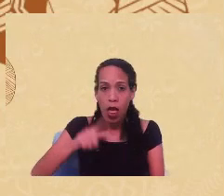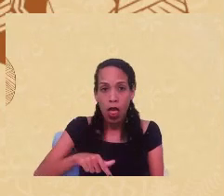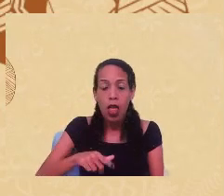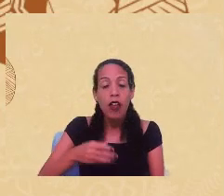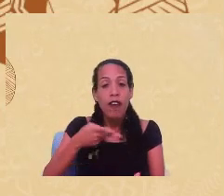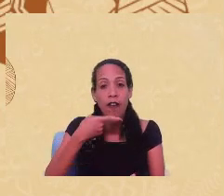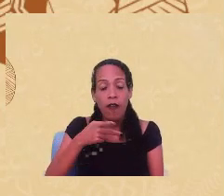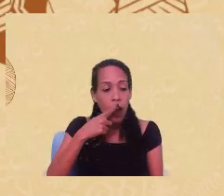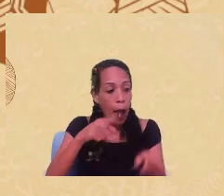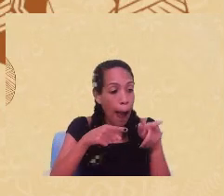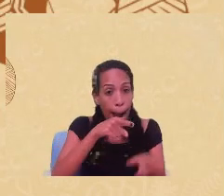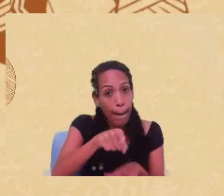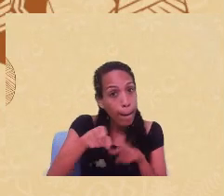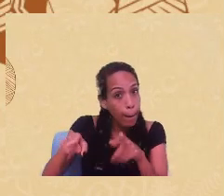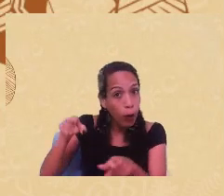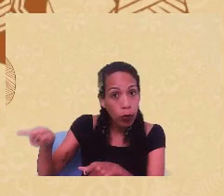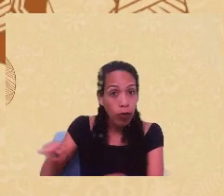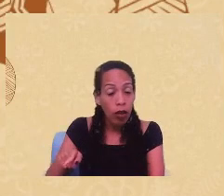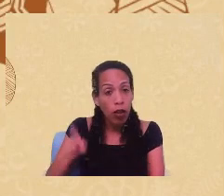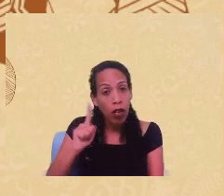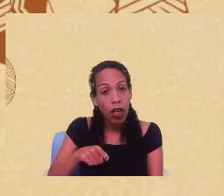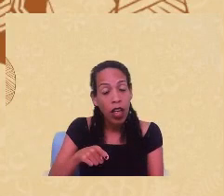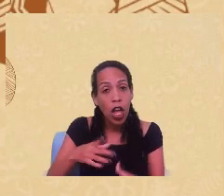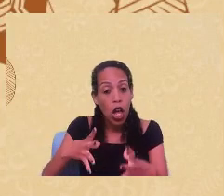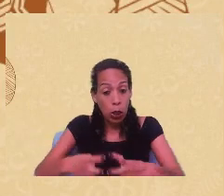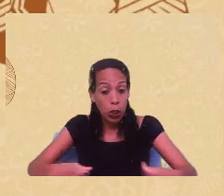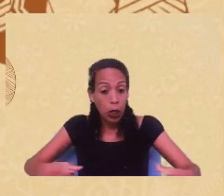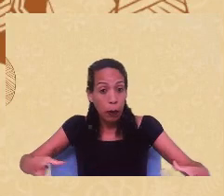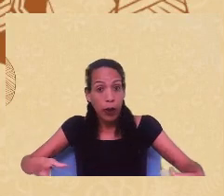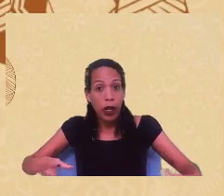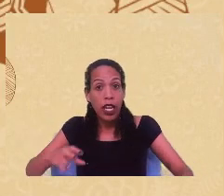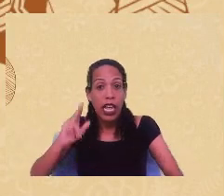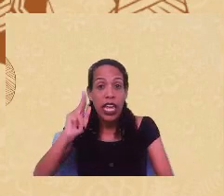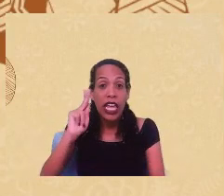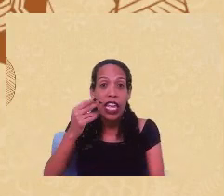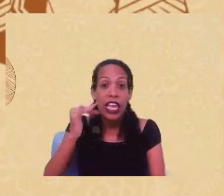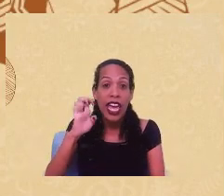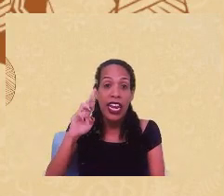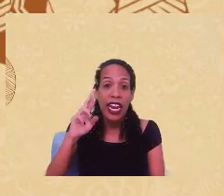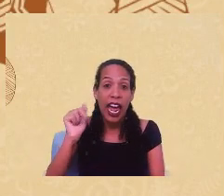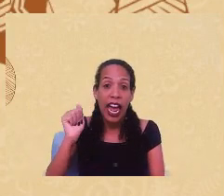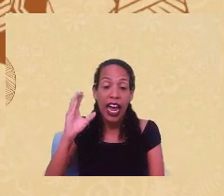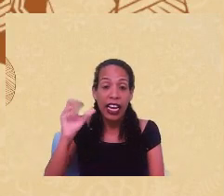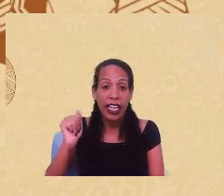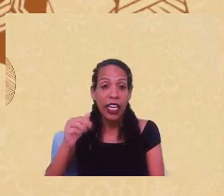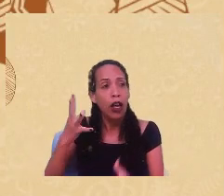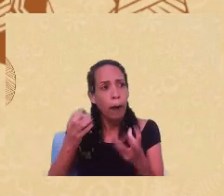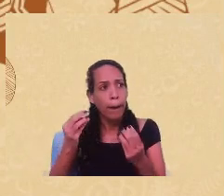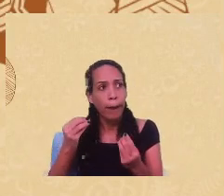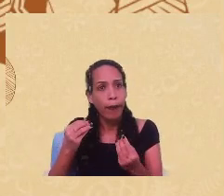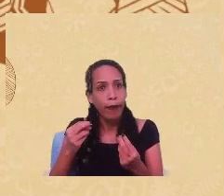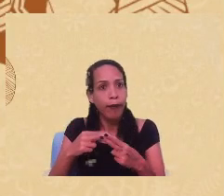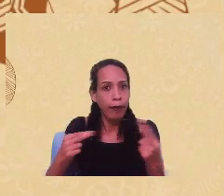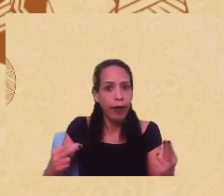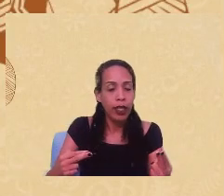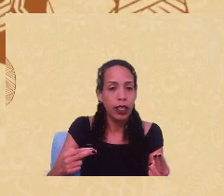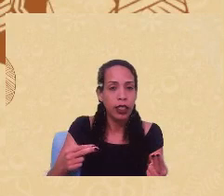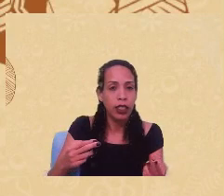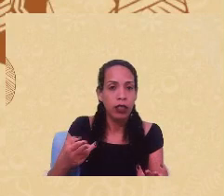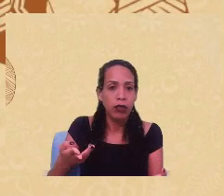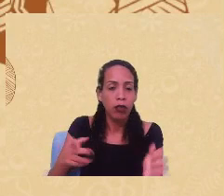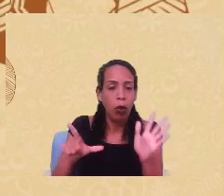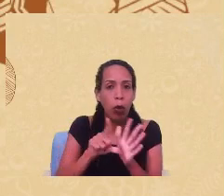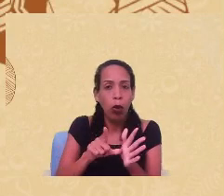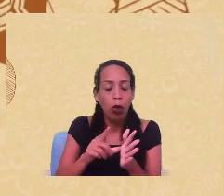apontado aqui é as dimensões hierárquicas que, por vezes, na lógica do sistema sítio, colaboram para